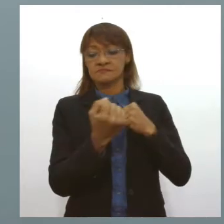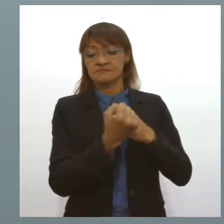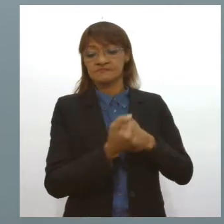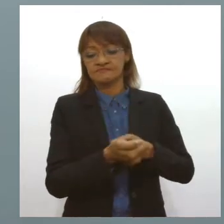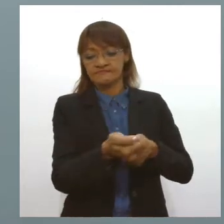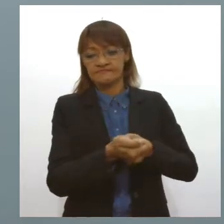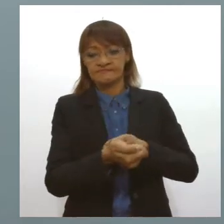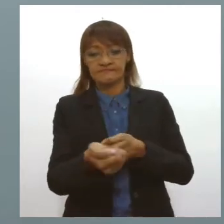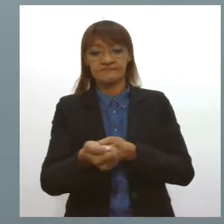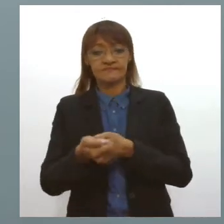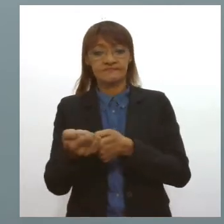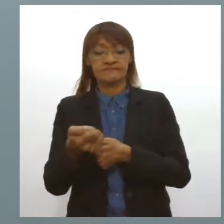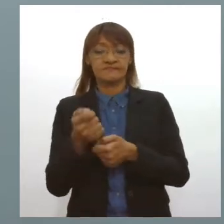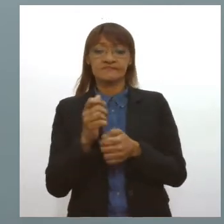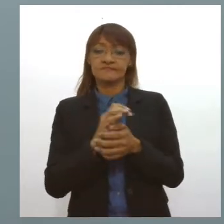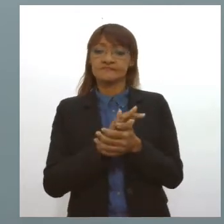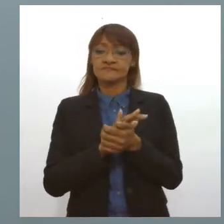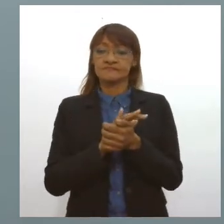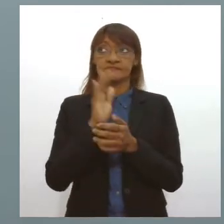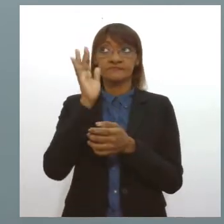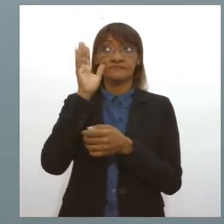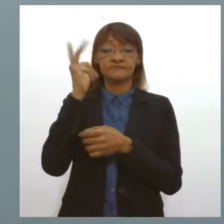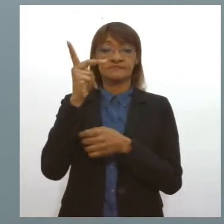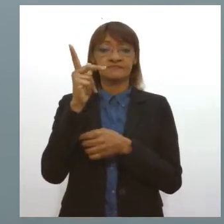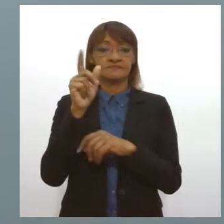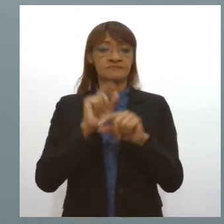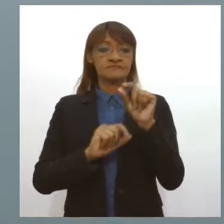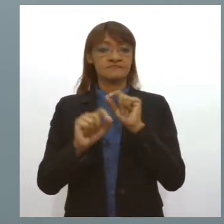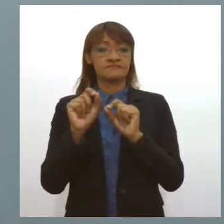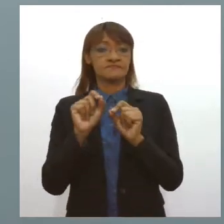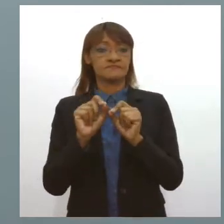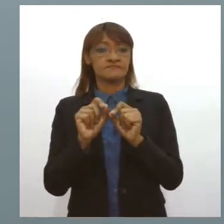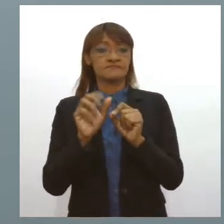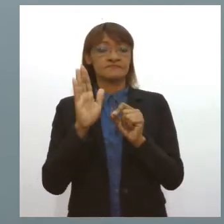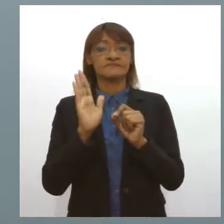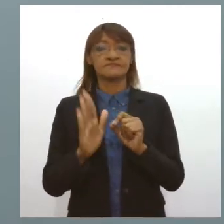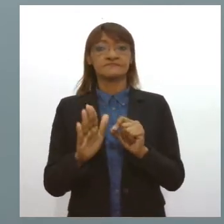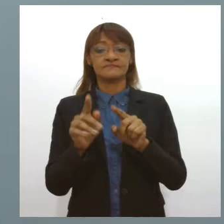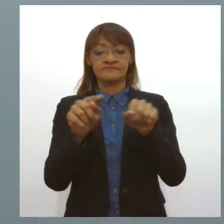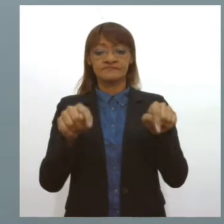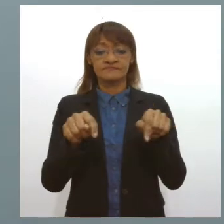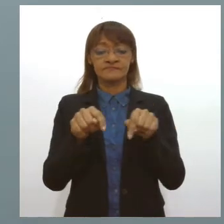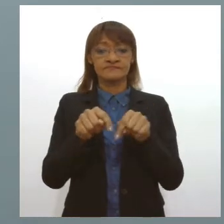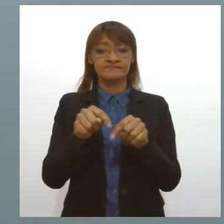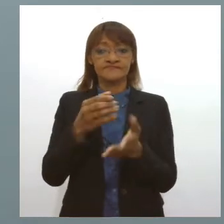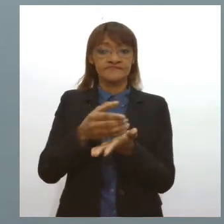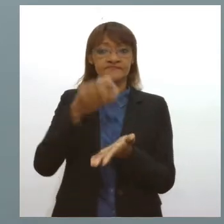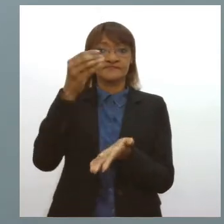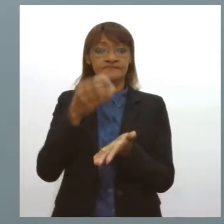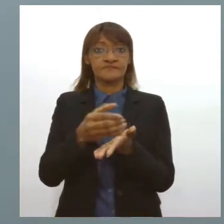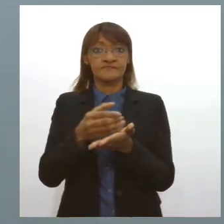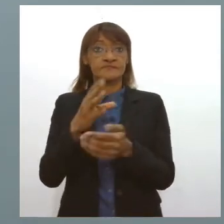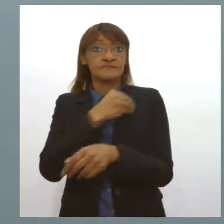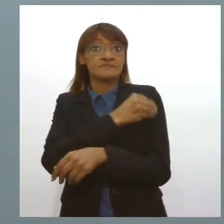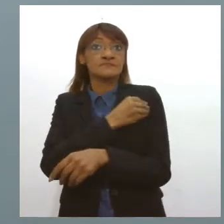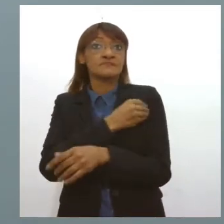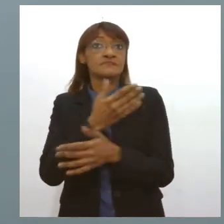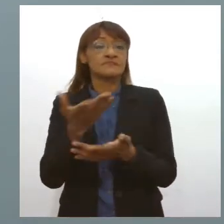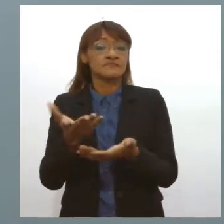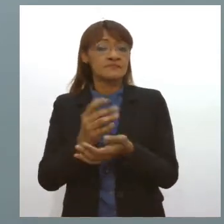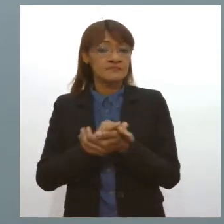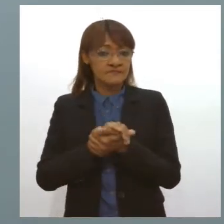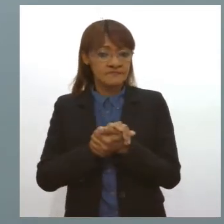casos de acidente da pessoa deixar armazenada a cozinha, né, o recipiente com álcool. E aí,